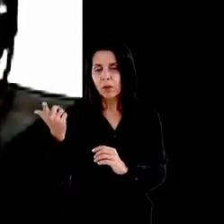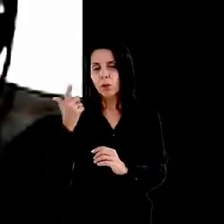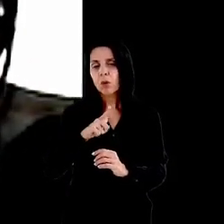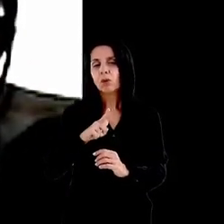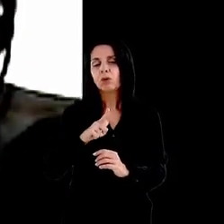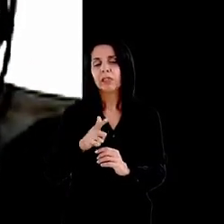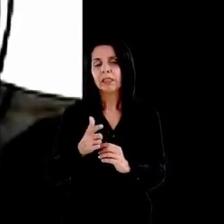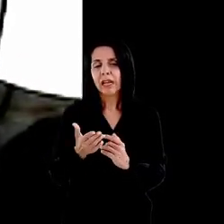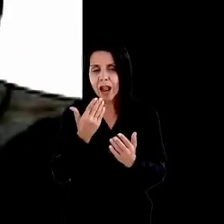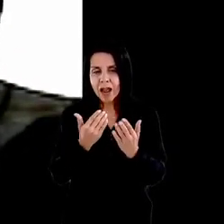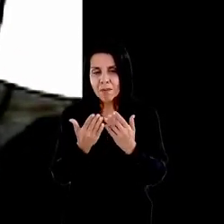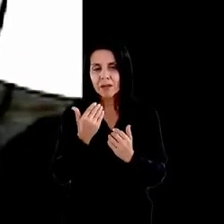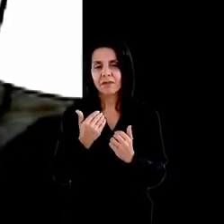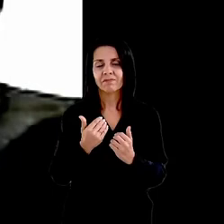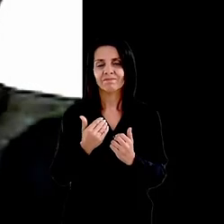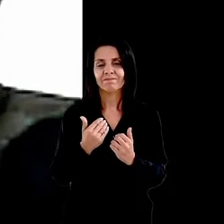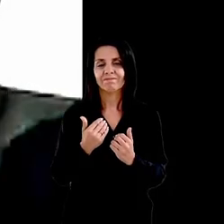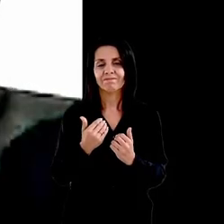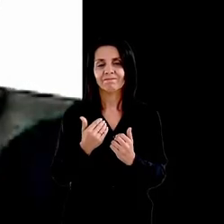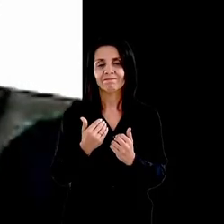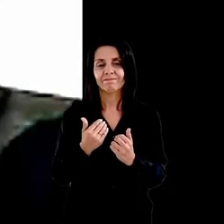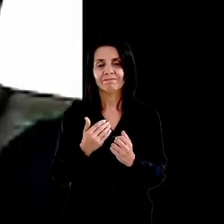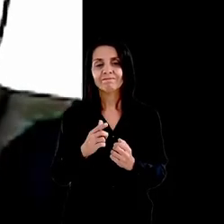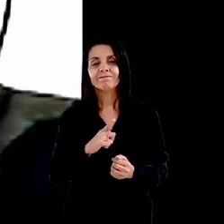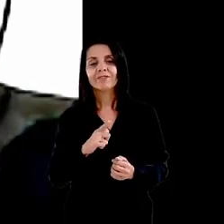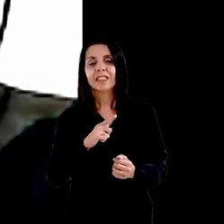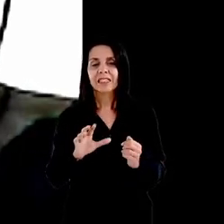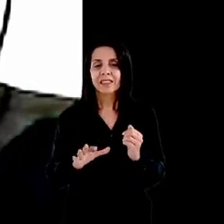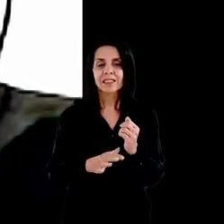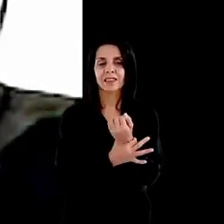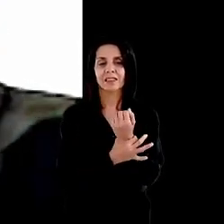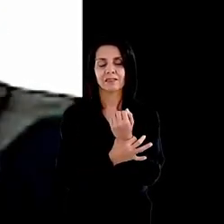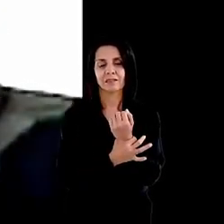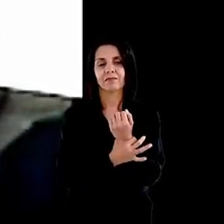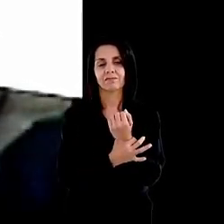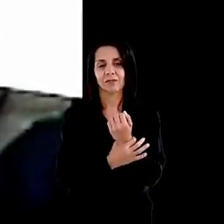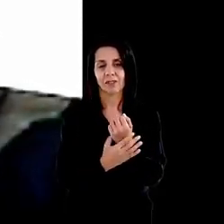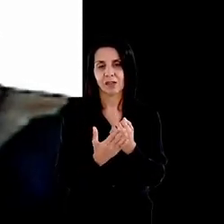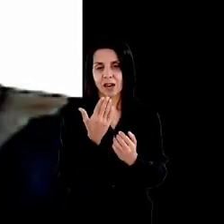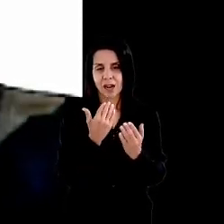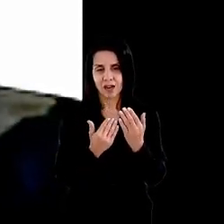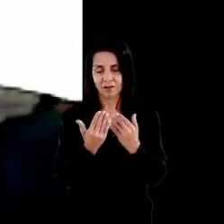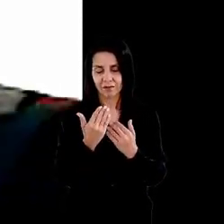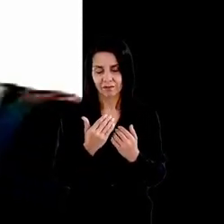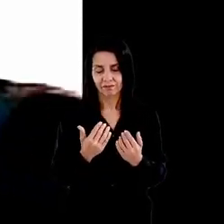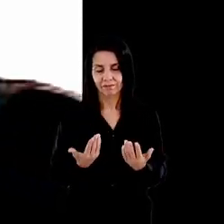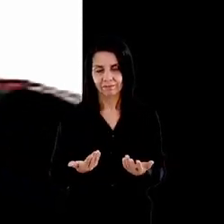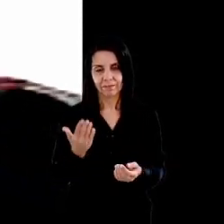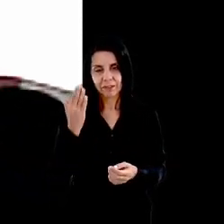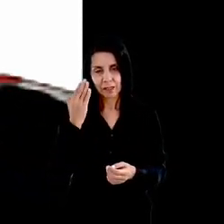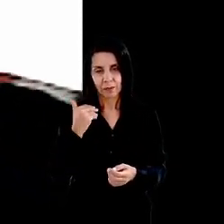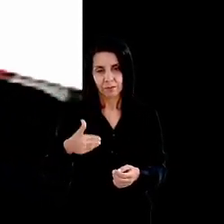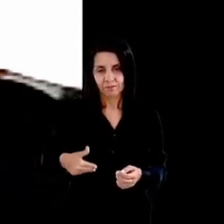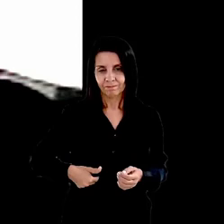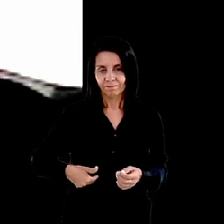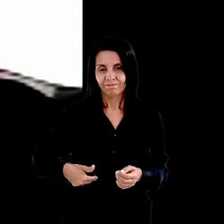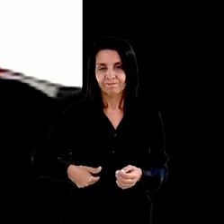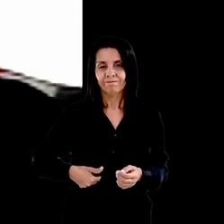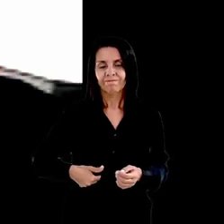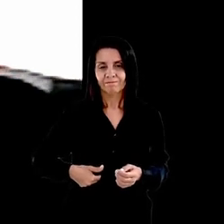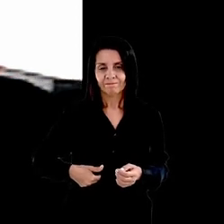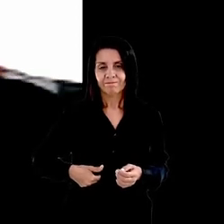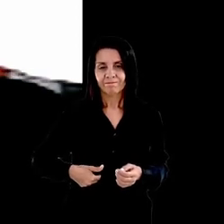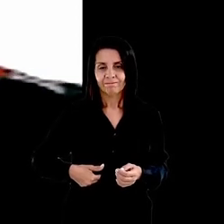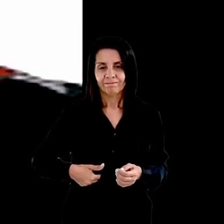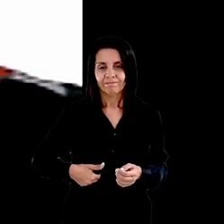ou seja estão em condições de segurança alimentar sabemos assim que a fome tem cor a